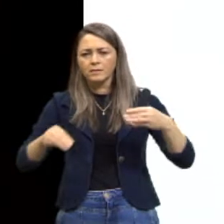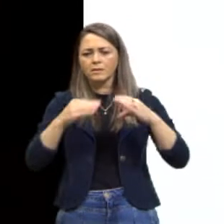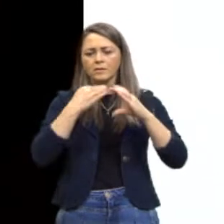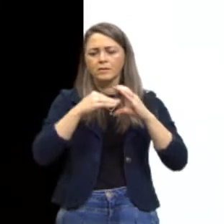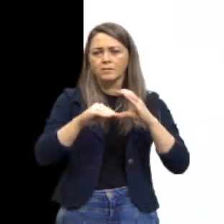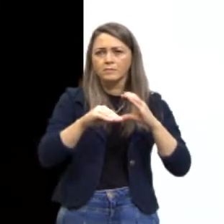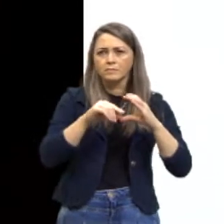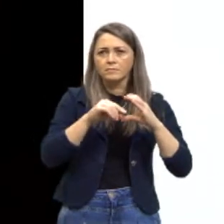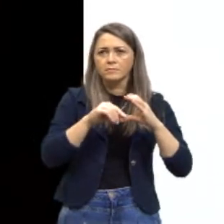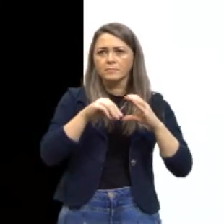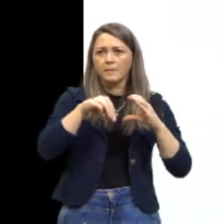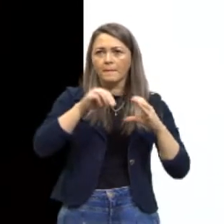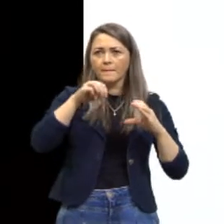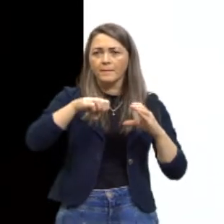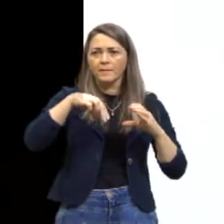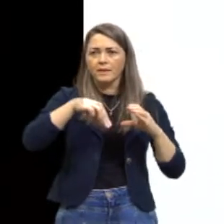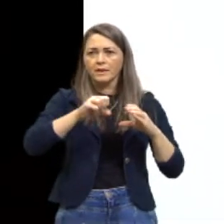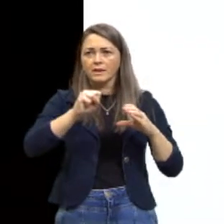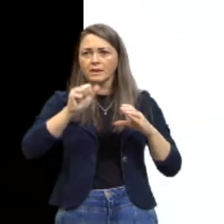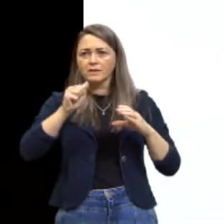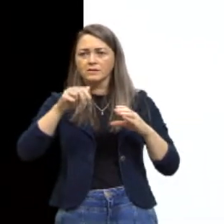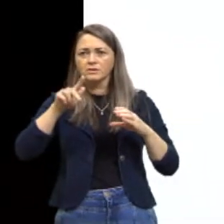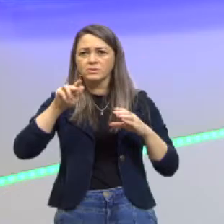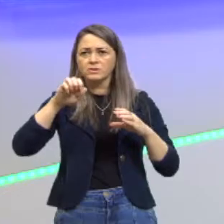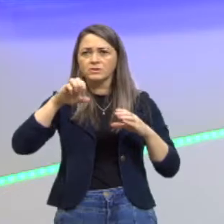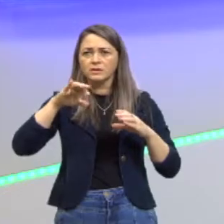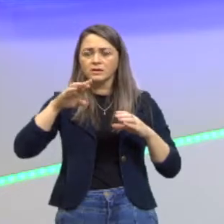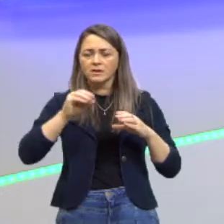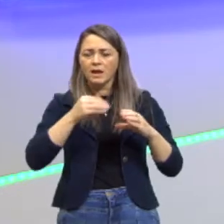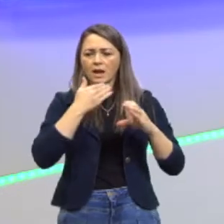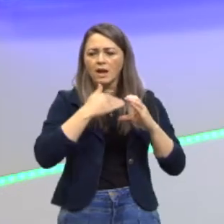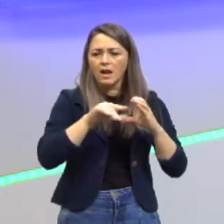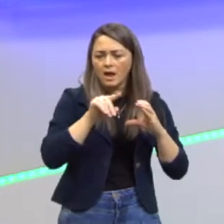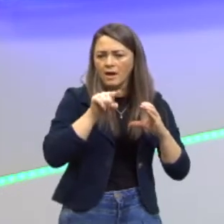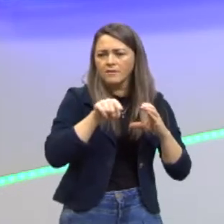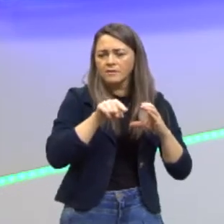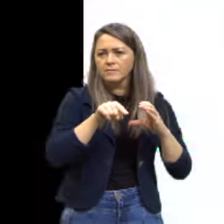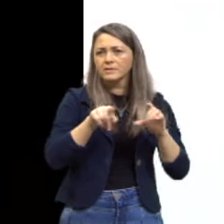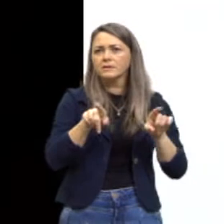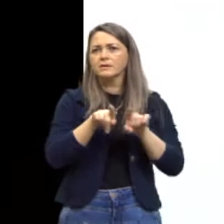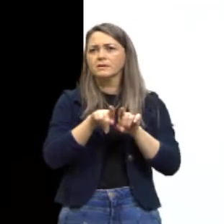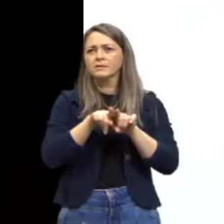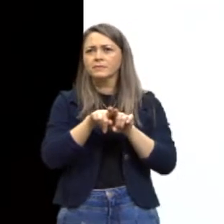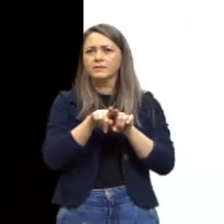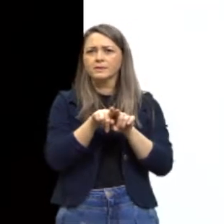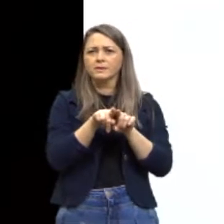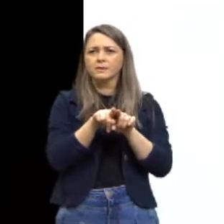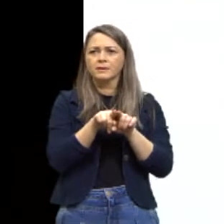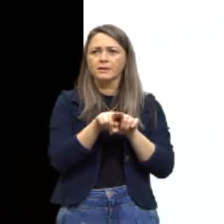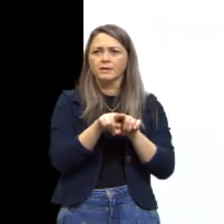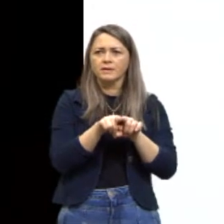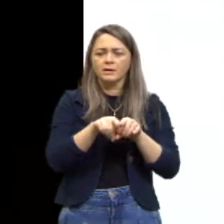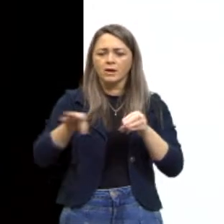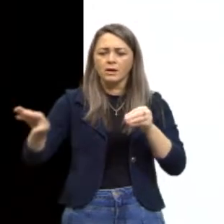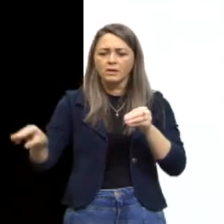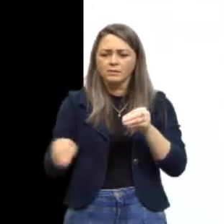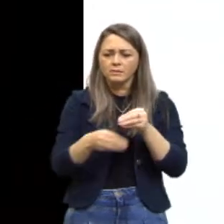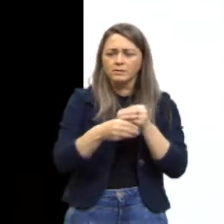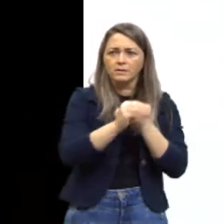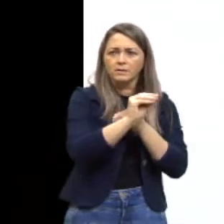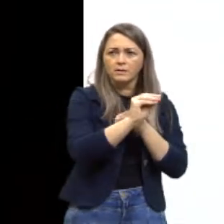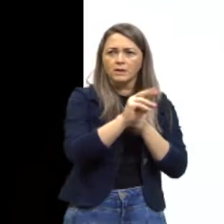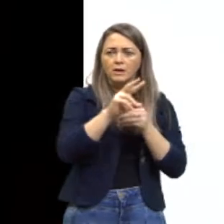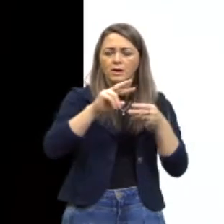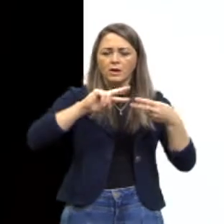síntese proteica, levando, então, essa mensagem, e o transportador, que transporta os aminoácidos